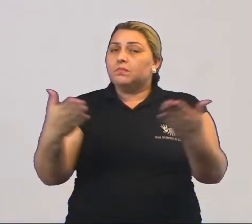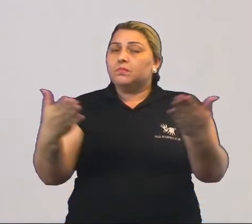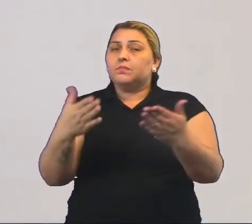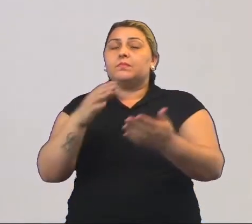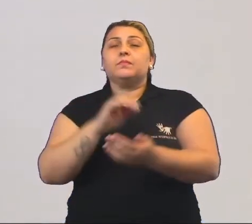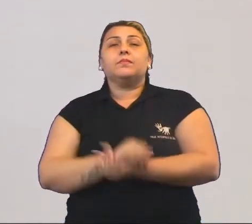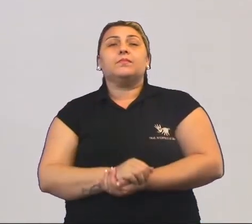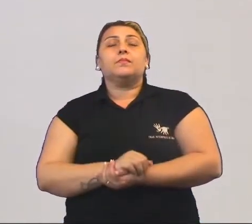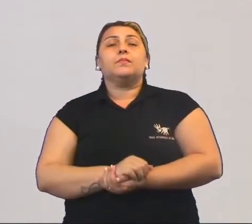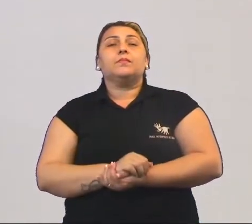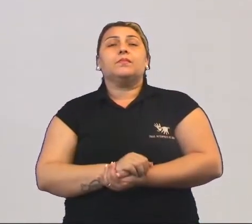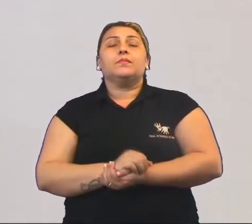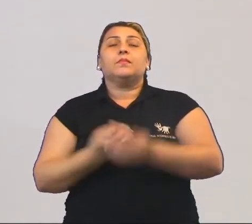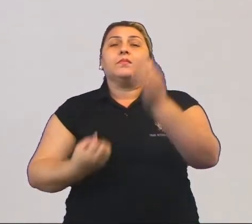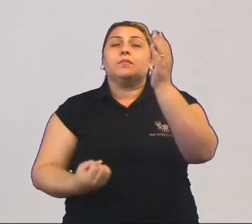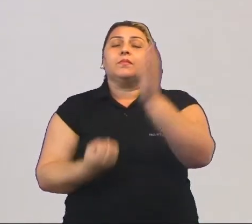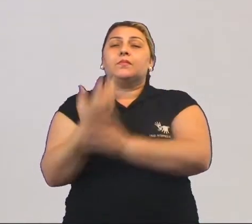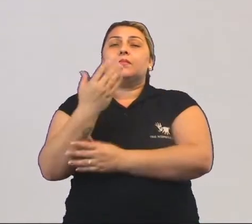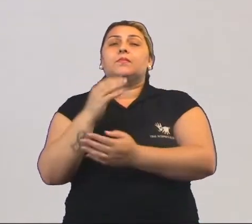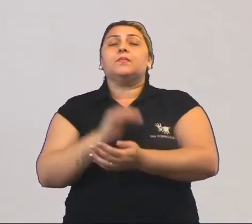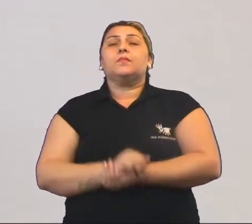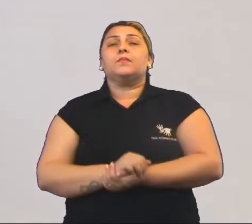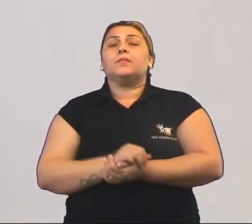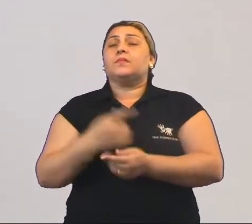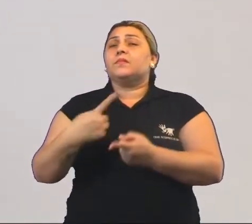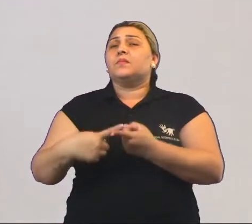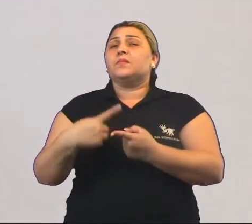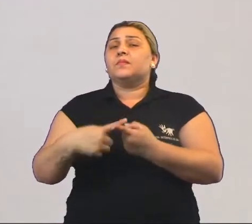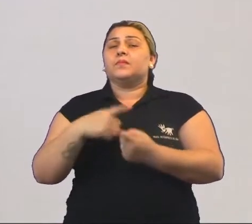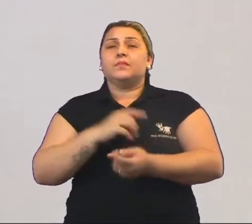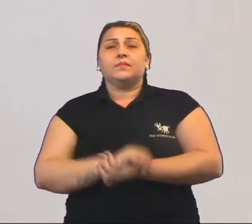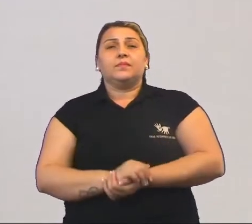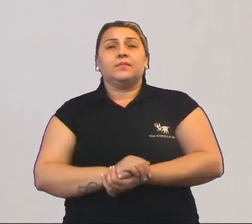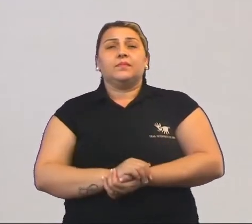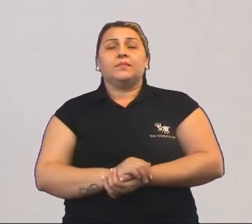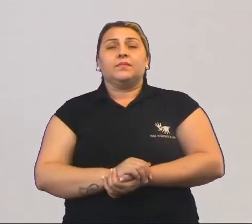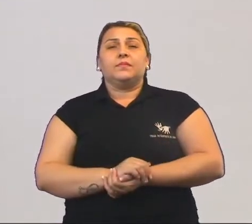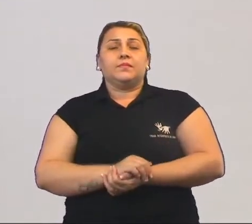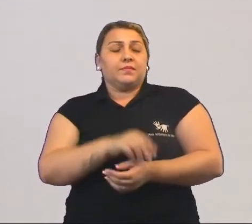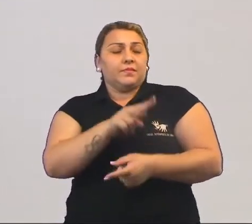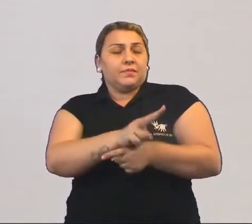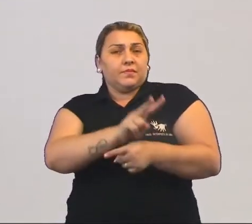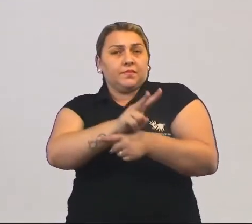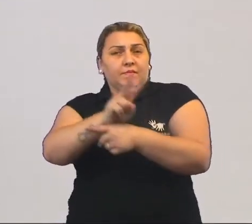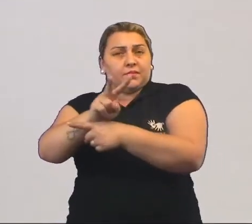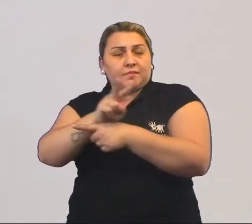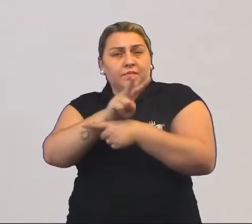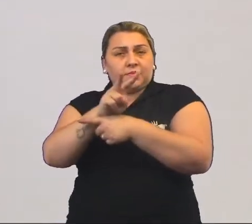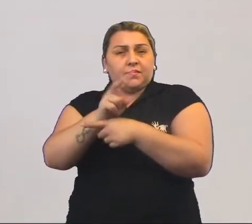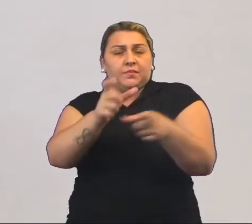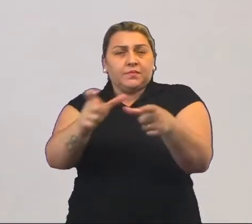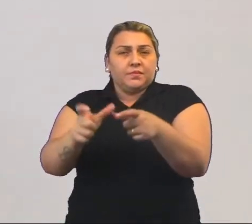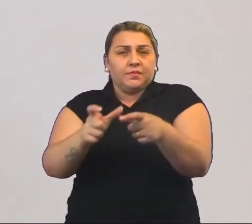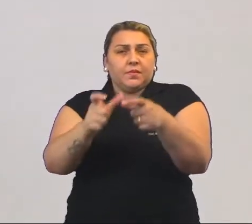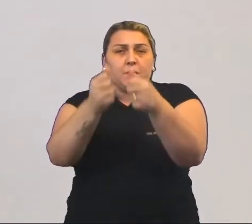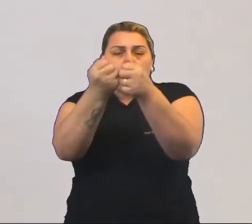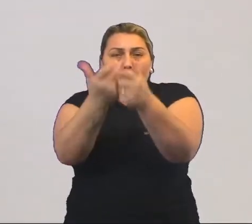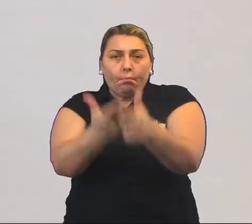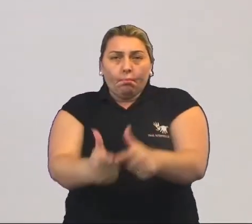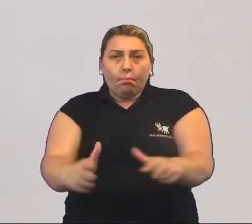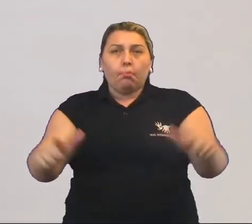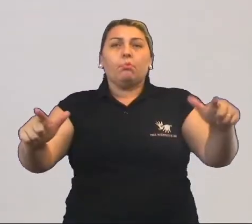foi aí que deu origem a esse termo. Por quê? Como eles eram criados naquela parte mais seca,